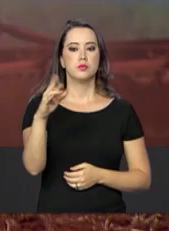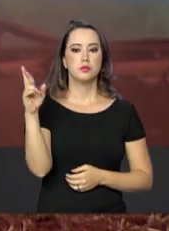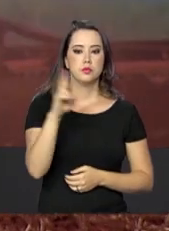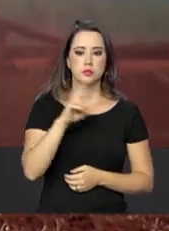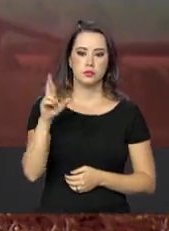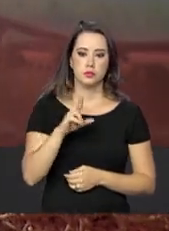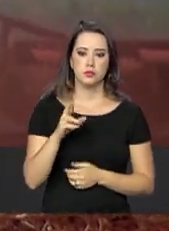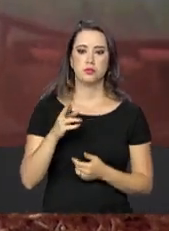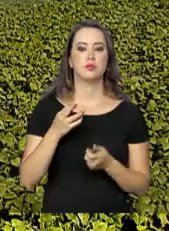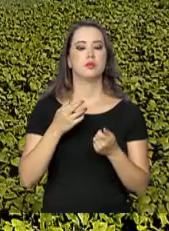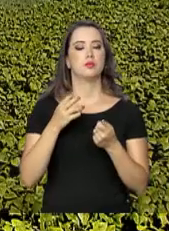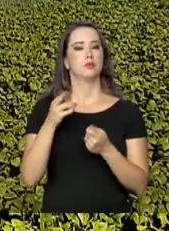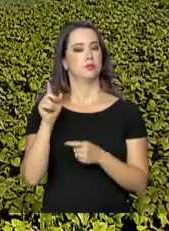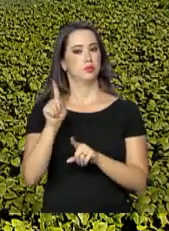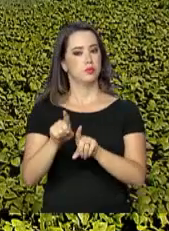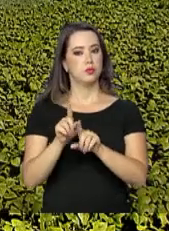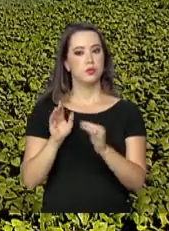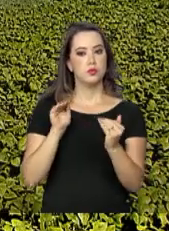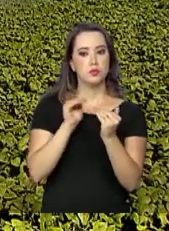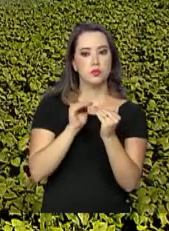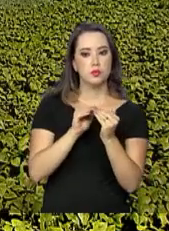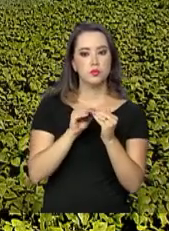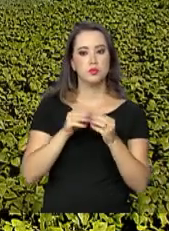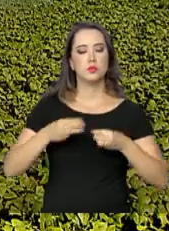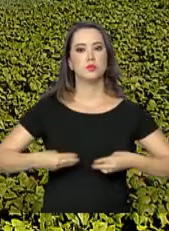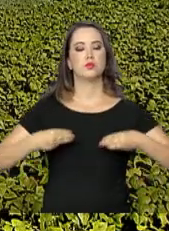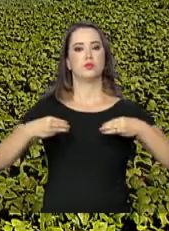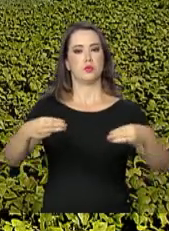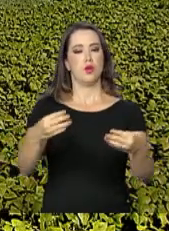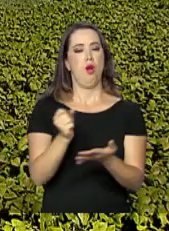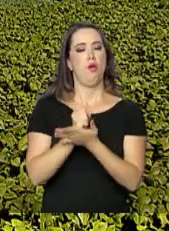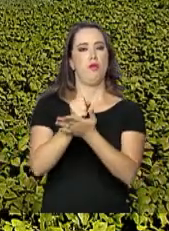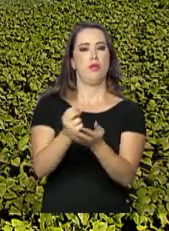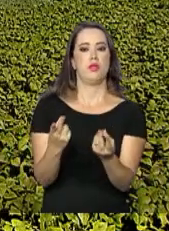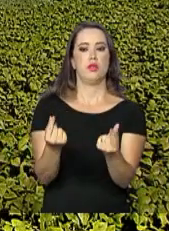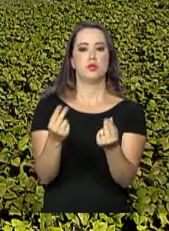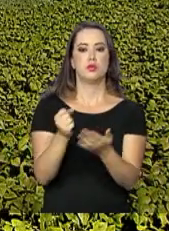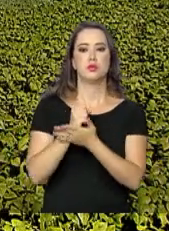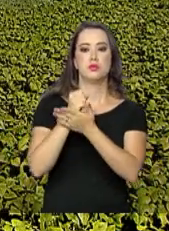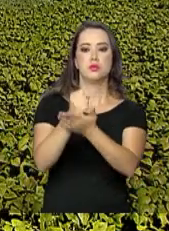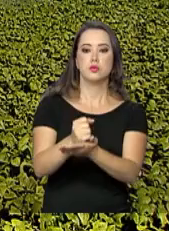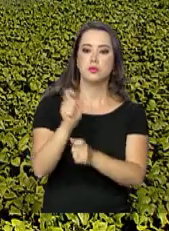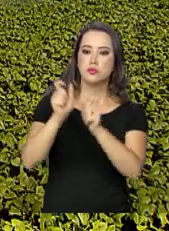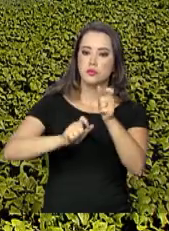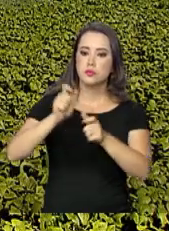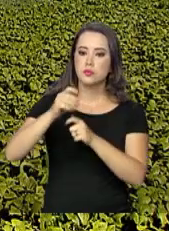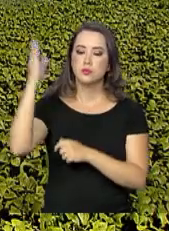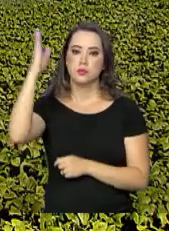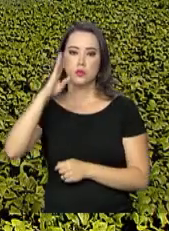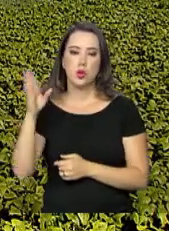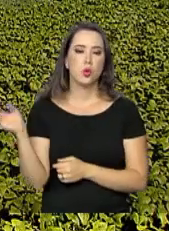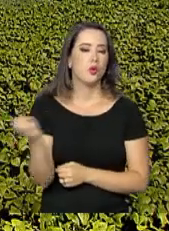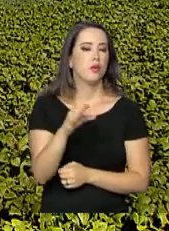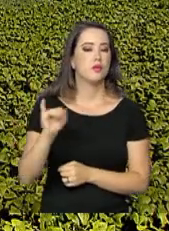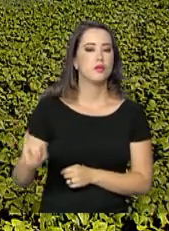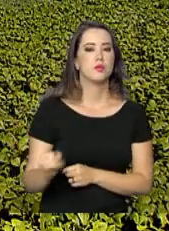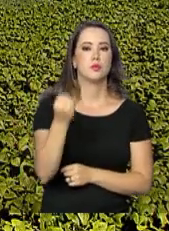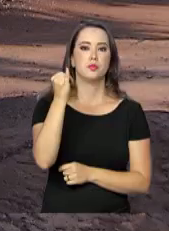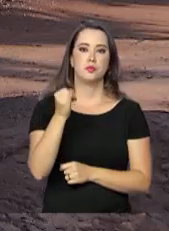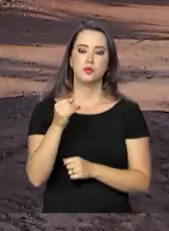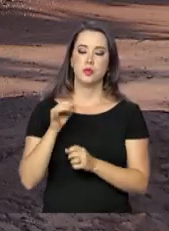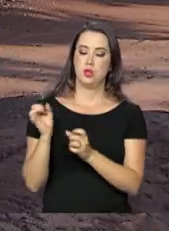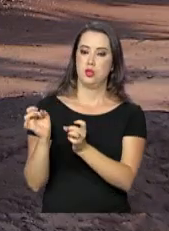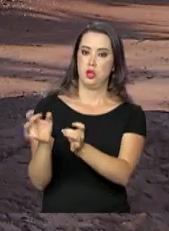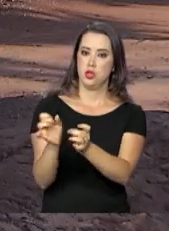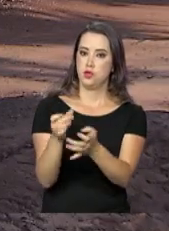bilhões. De acordo com o Ministério, a oferta de recursos oferece aos produtores brasileiros novas oportunidades de negócio.